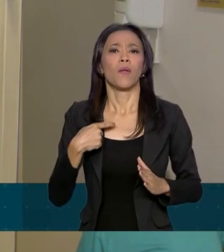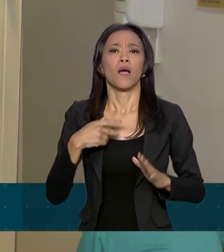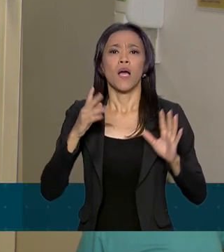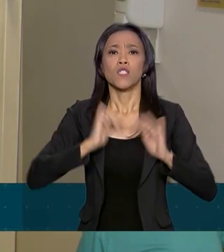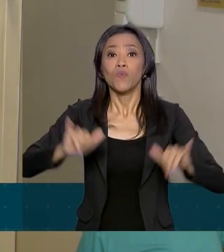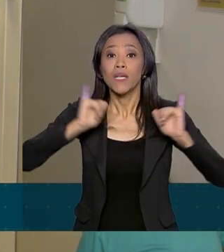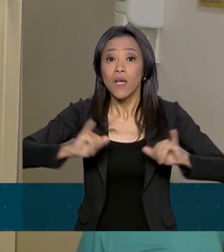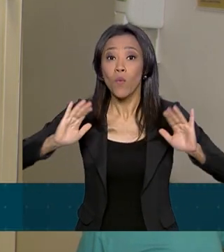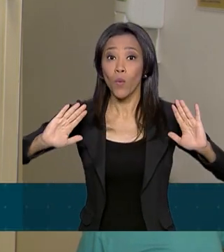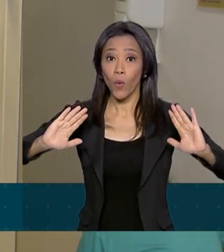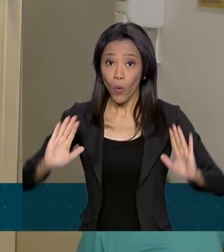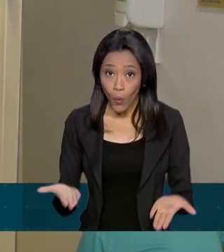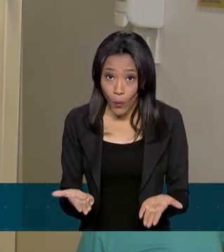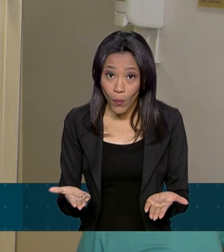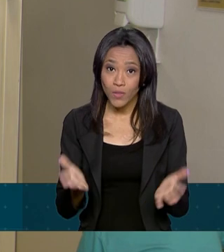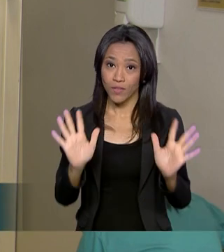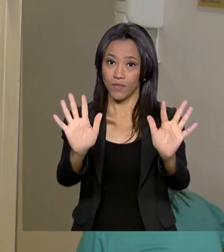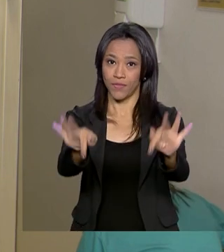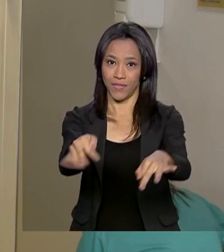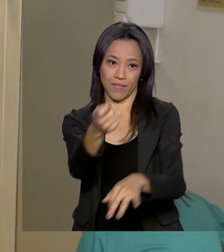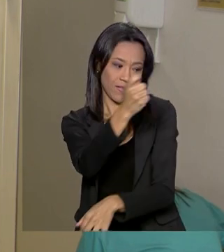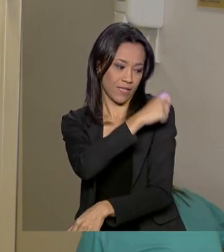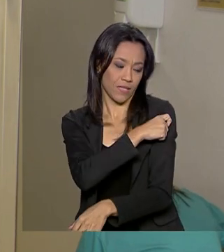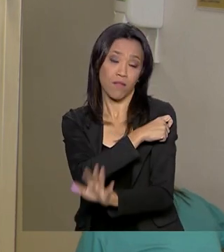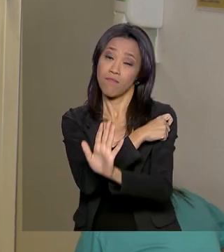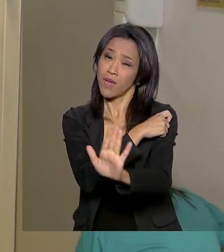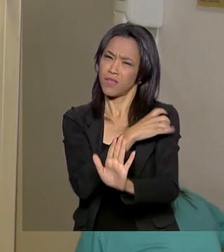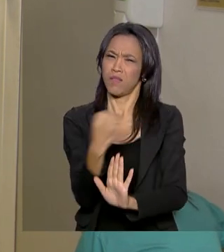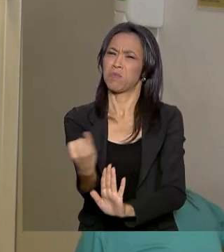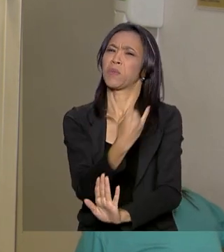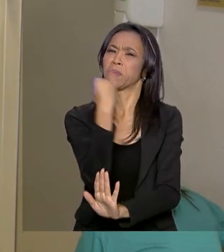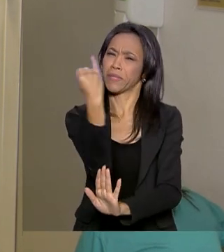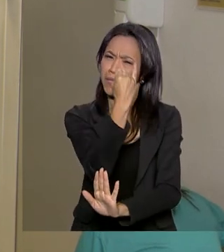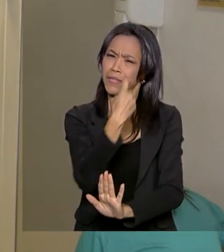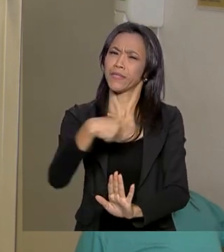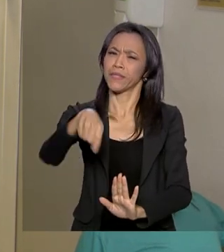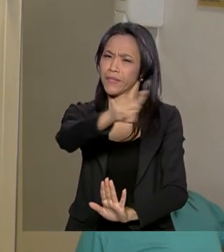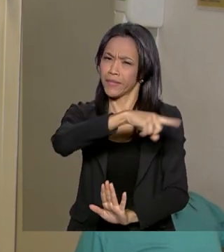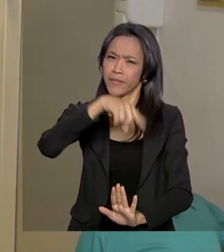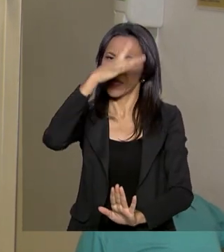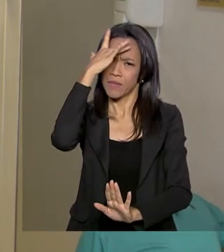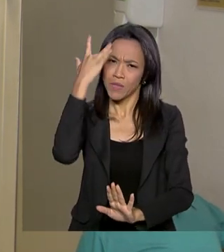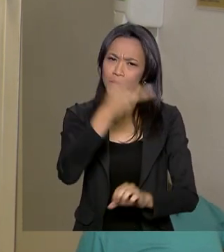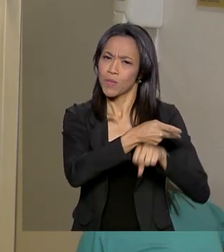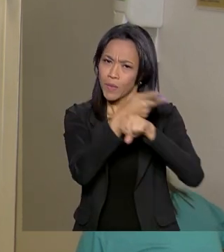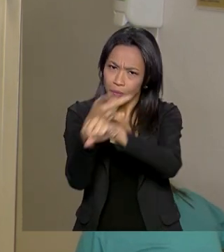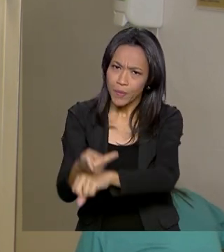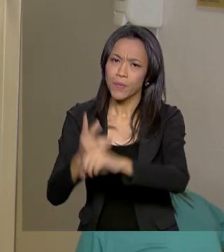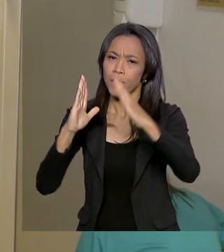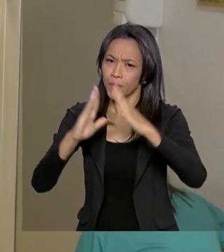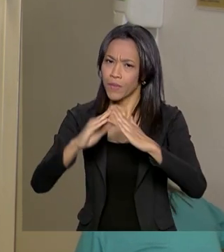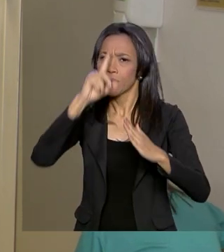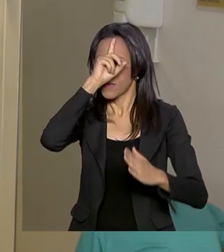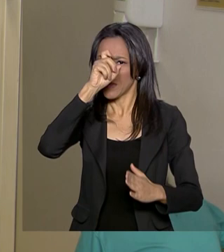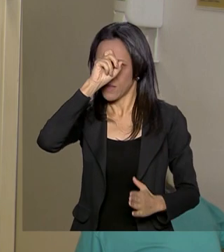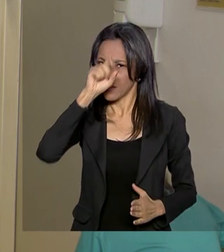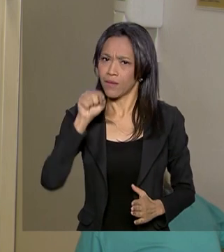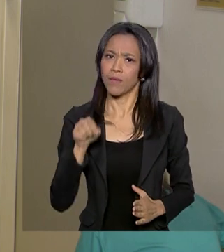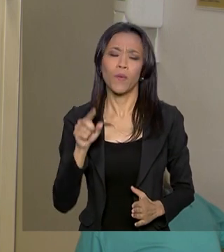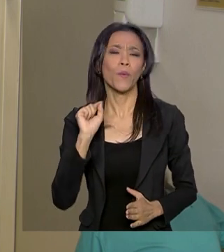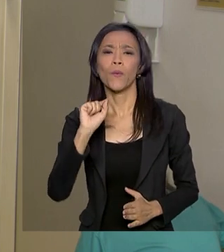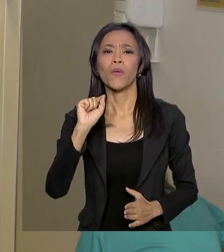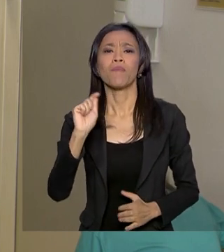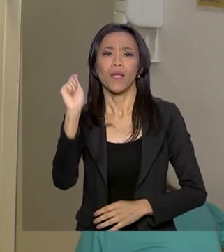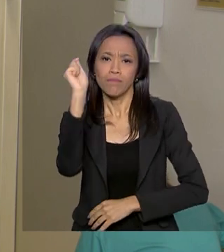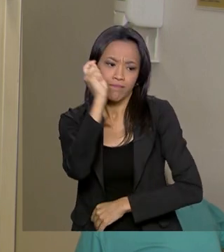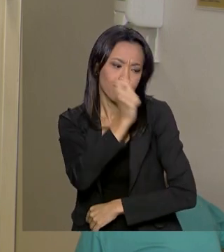hoje, acaba hoje, né? Mas é importante que as pessoas compareçam a UBS, como essa que nós falamos neste momento, para tomar